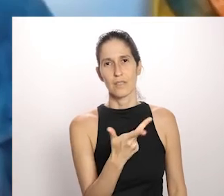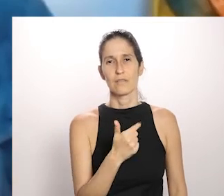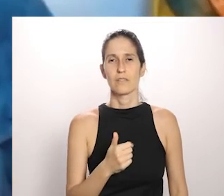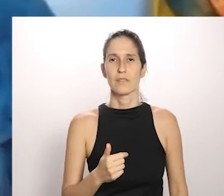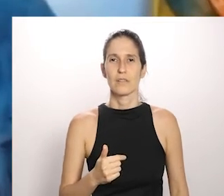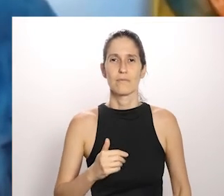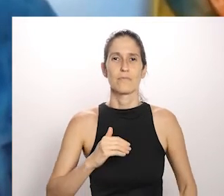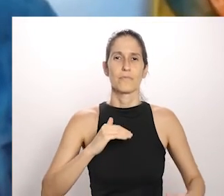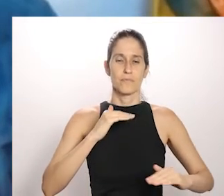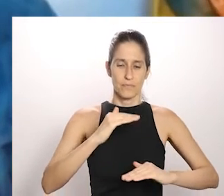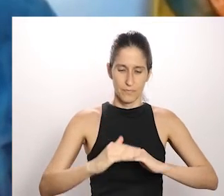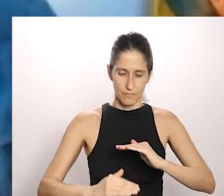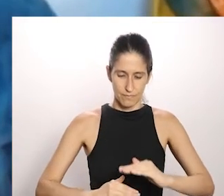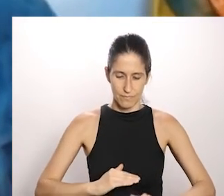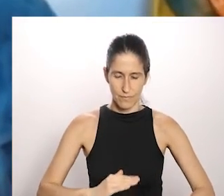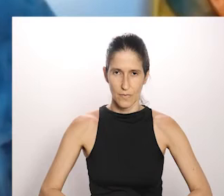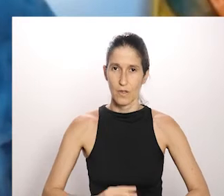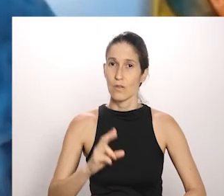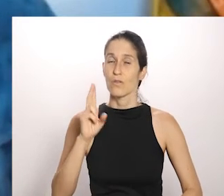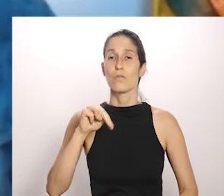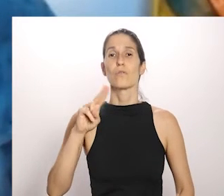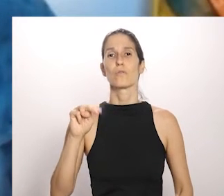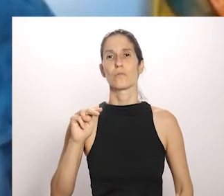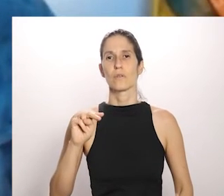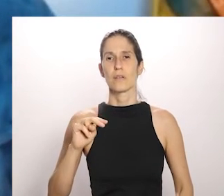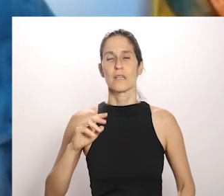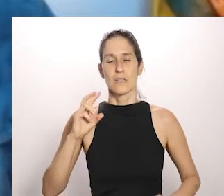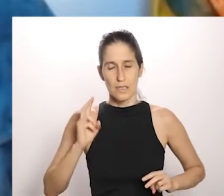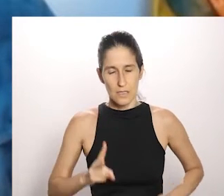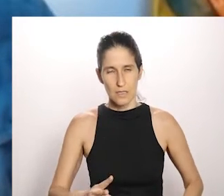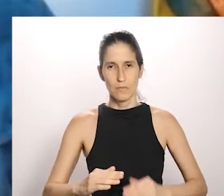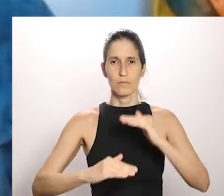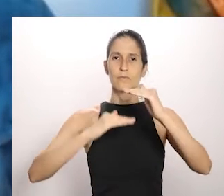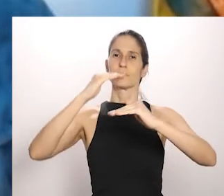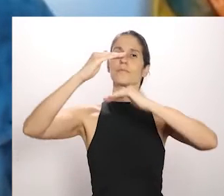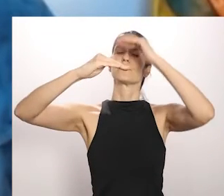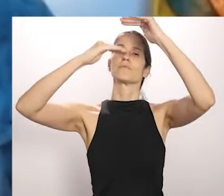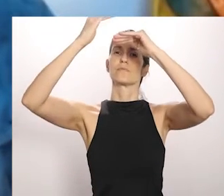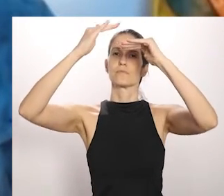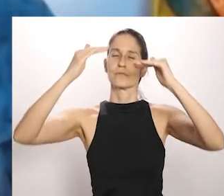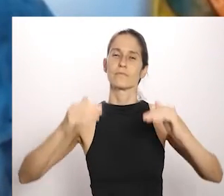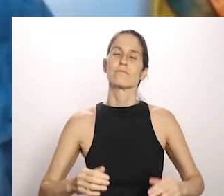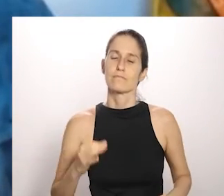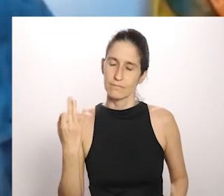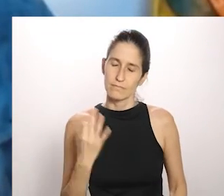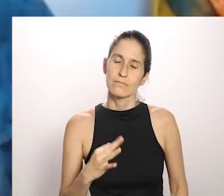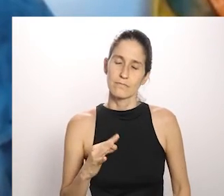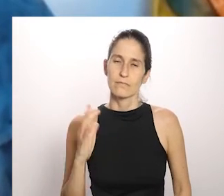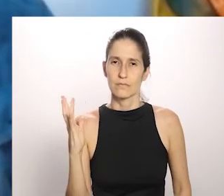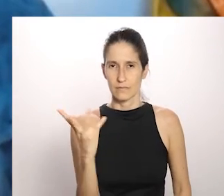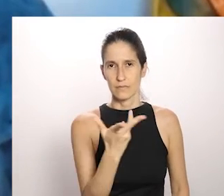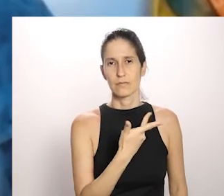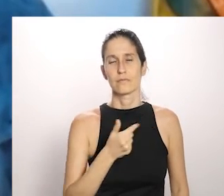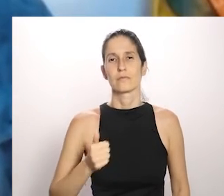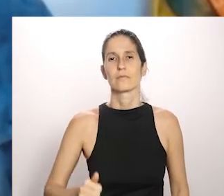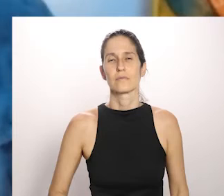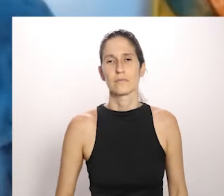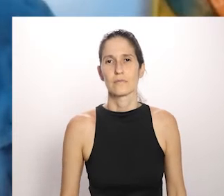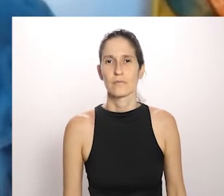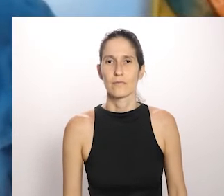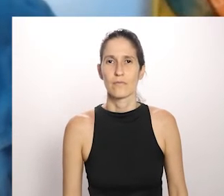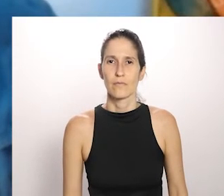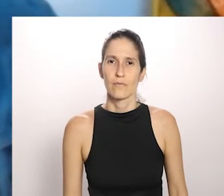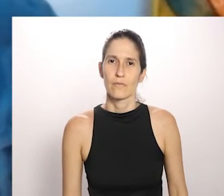Maravilha! Um passo atrás nem para pegar a carreira, viu? É para frente mesmo. E é isso, é isso. Maravilha!